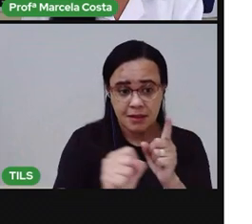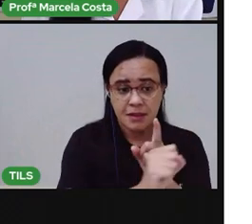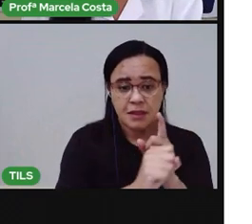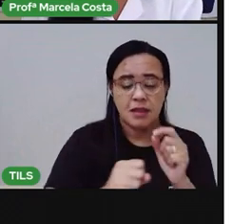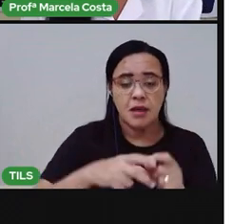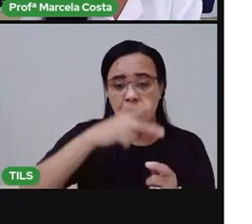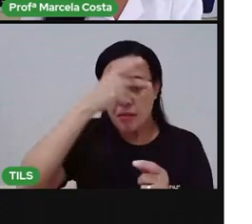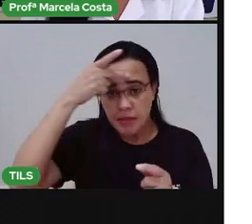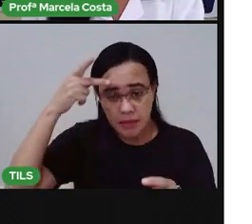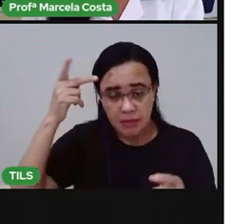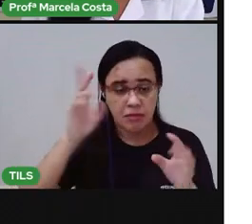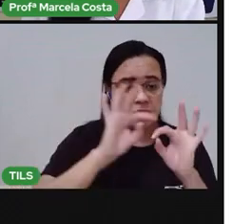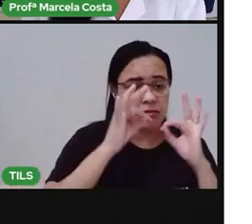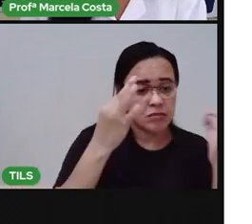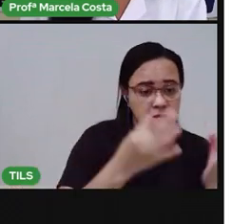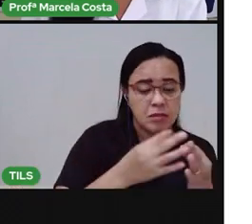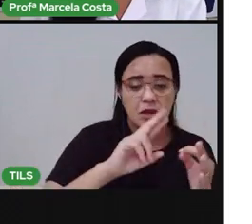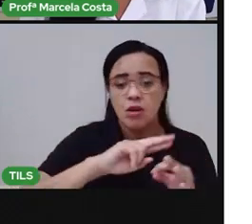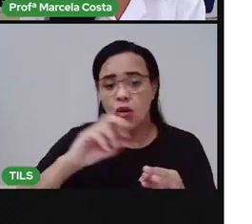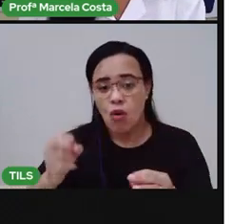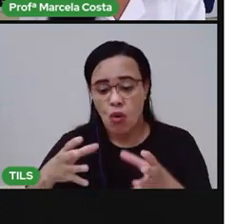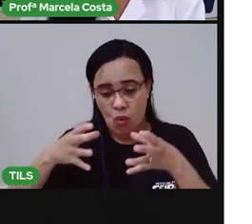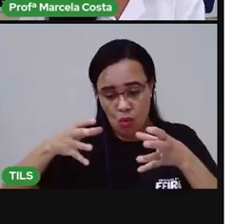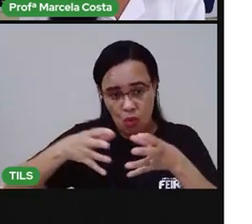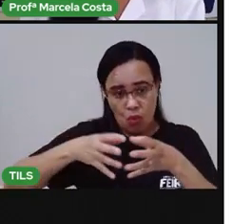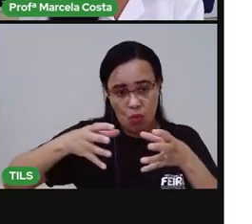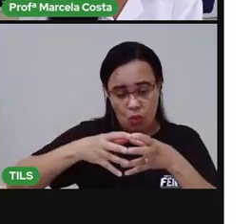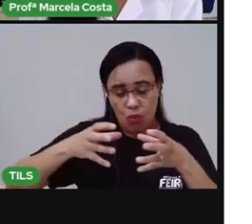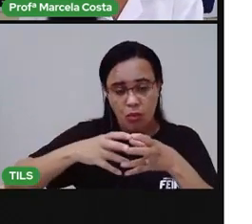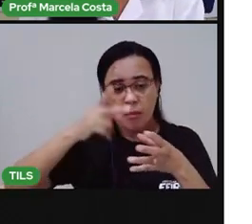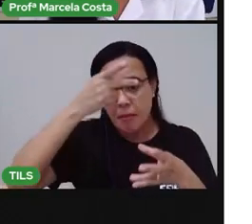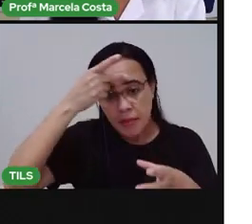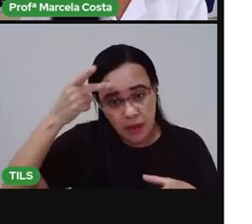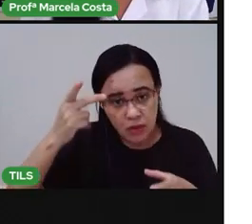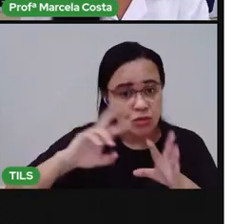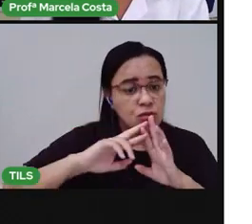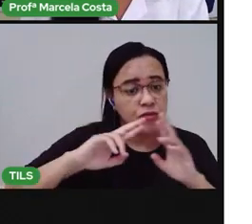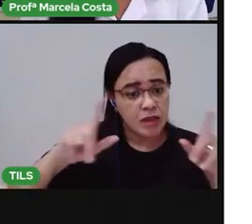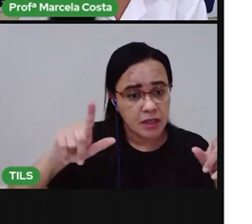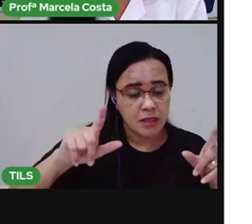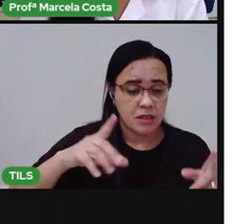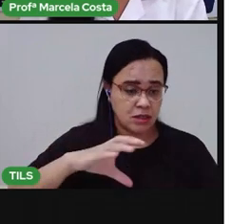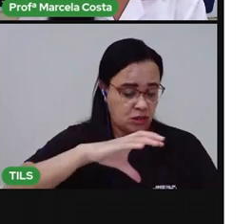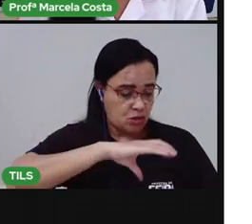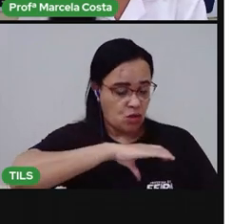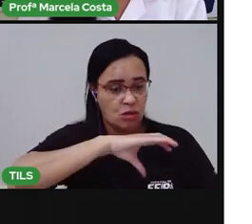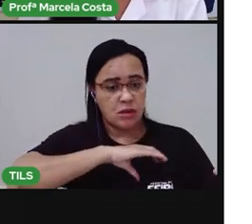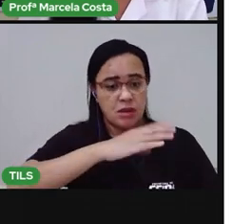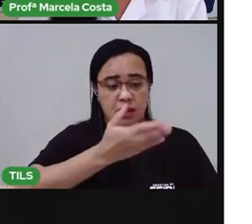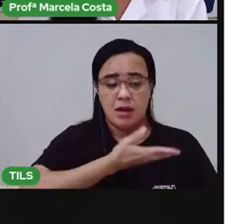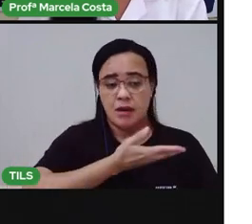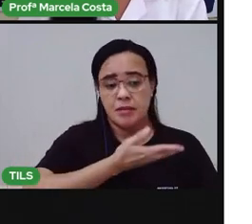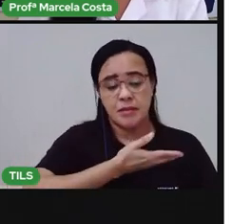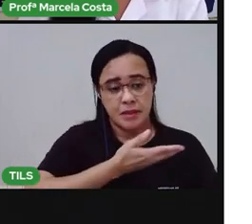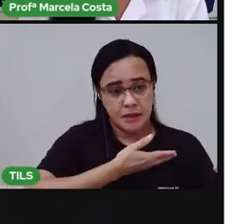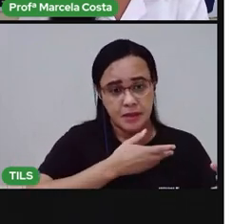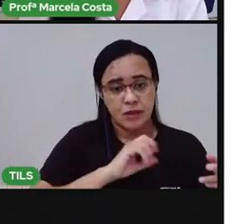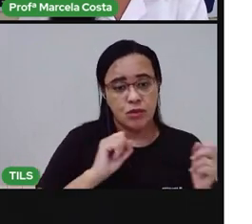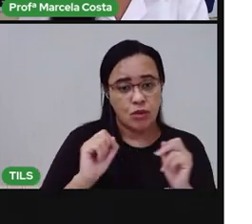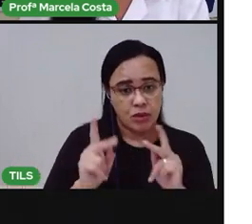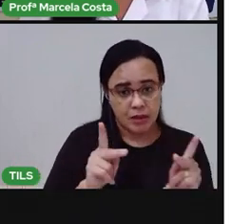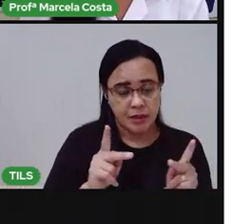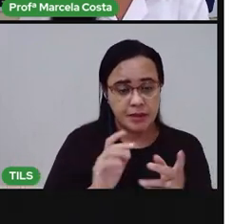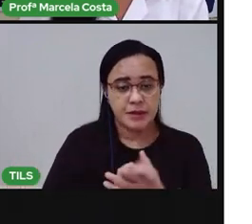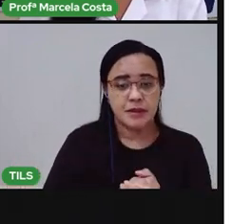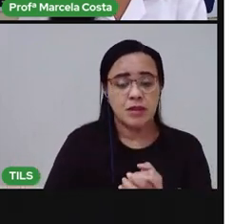outras pessoas que você não conhece. Ou também com colegas, com amigos, tá? São